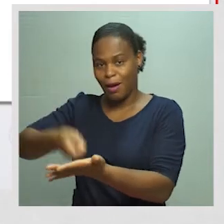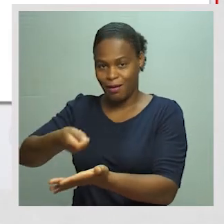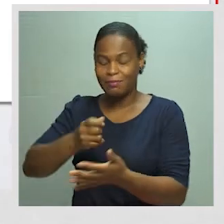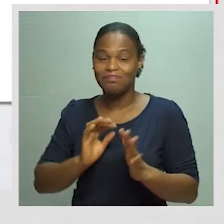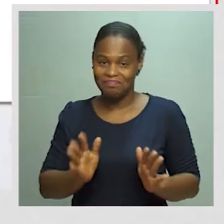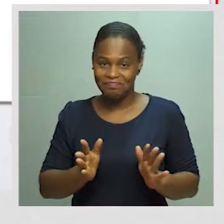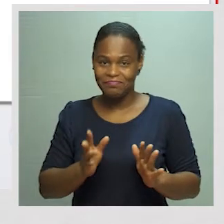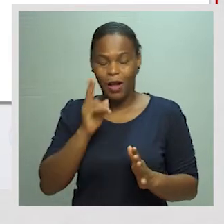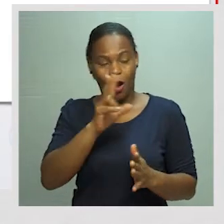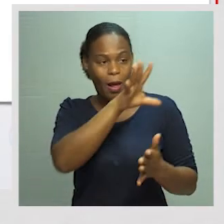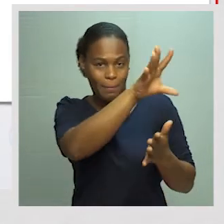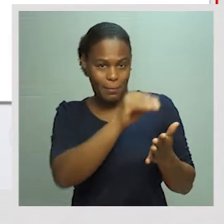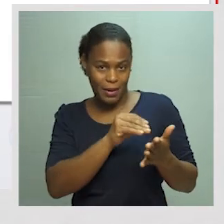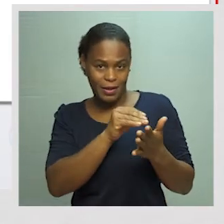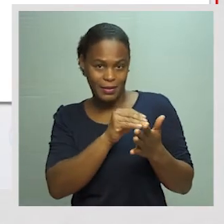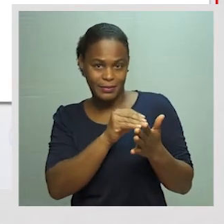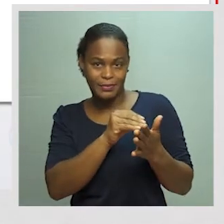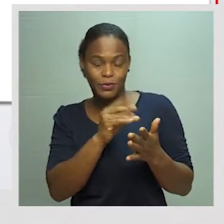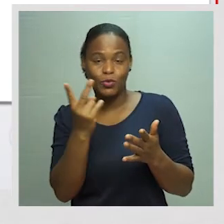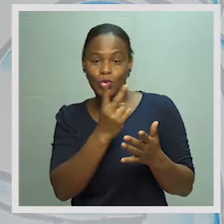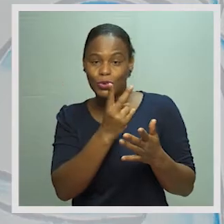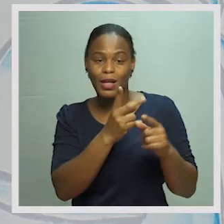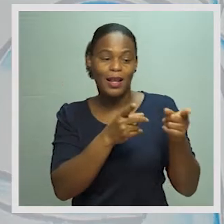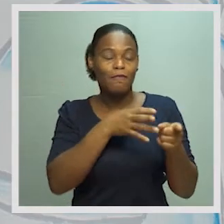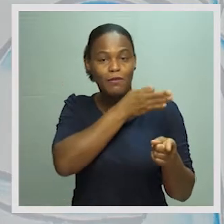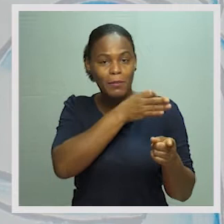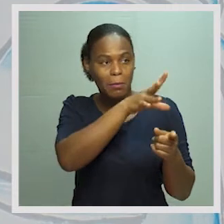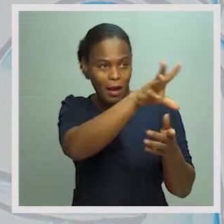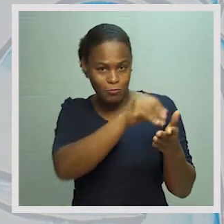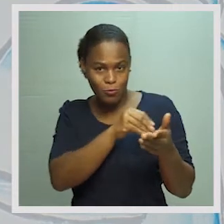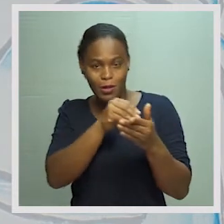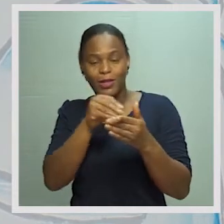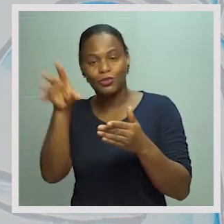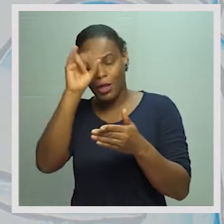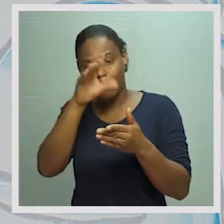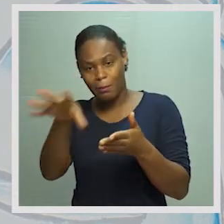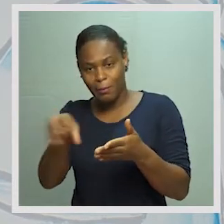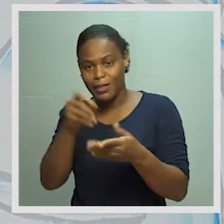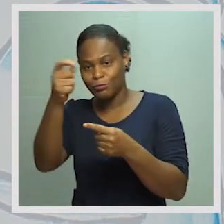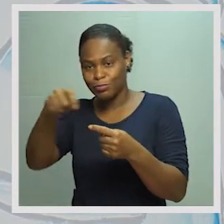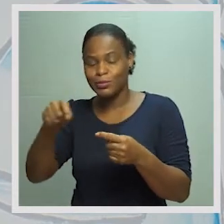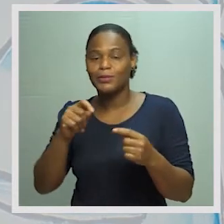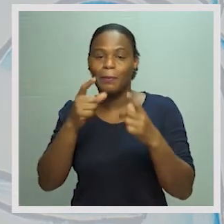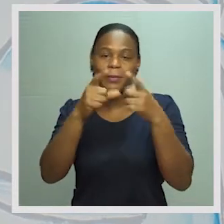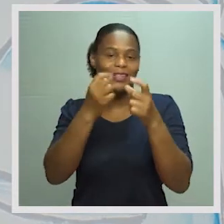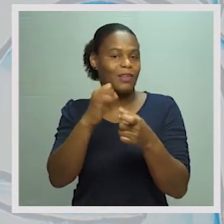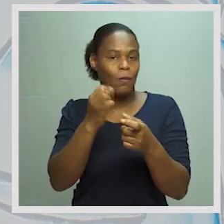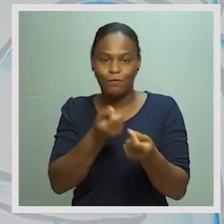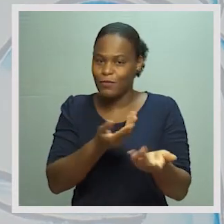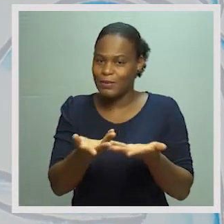o Estado. Então, vamos colocar estes dois fluxos de saída na conta das empresas não